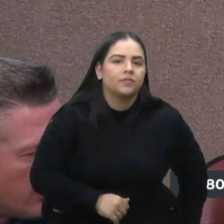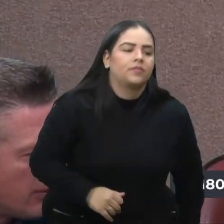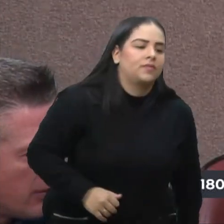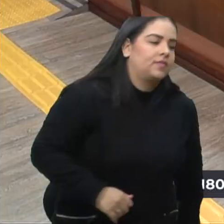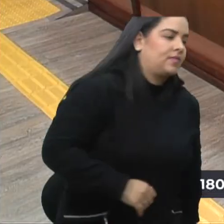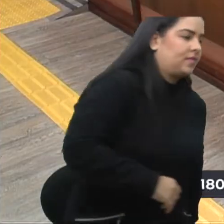Obrigada, vereadora.